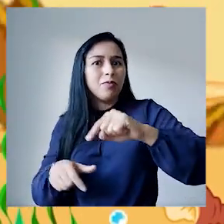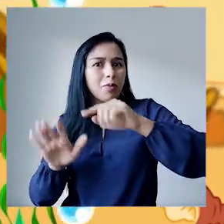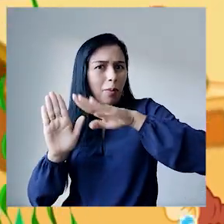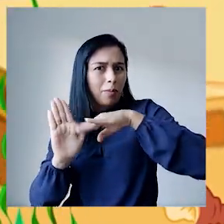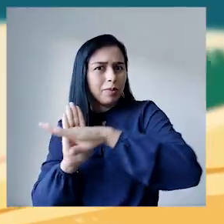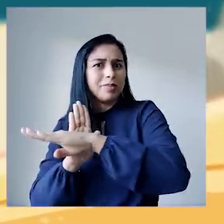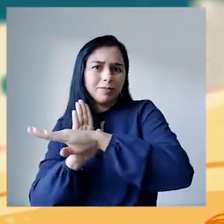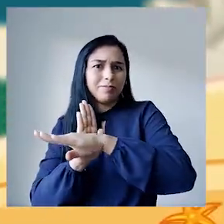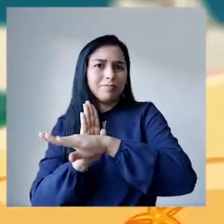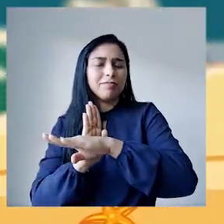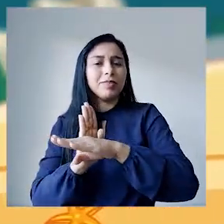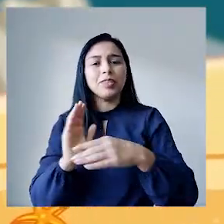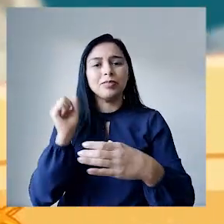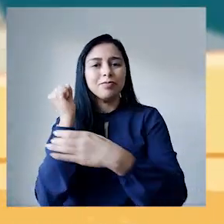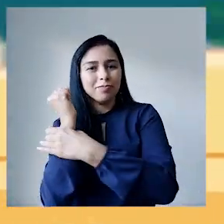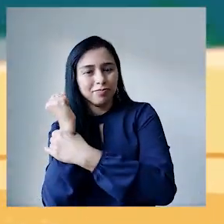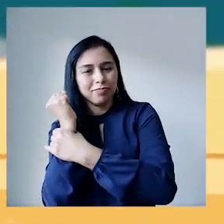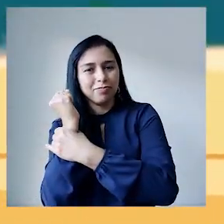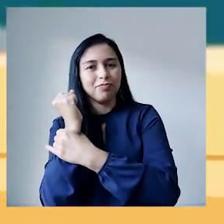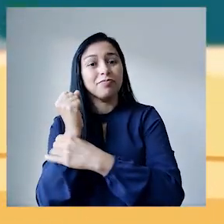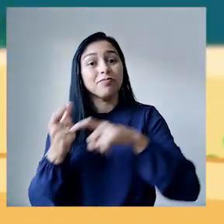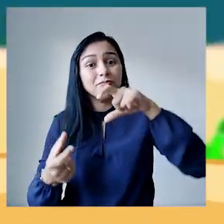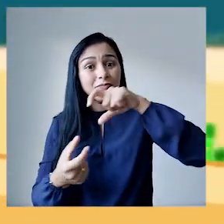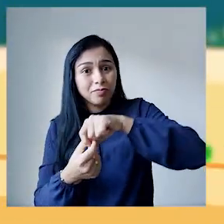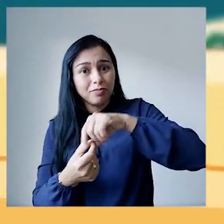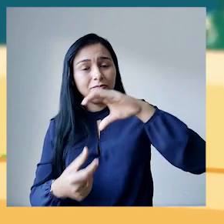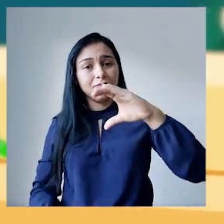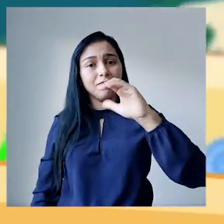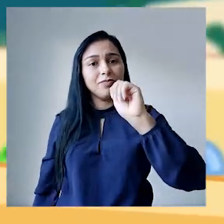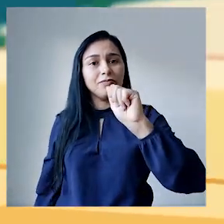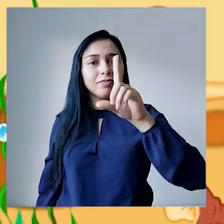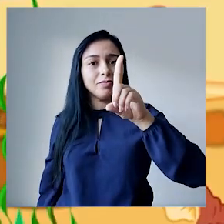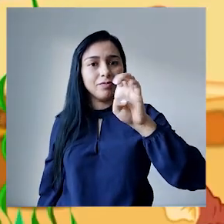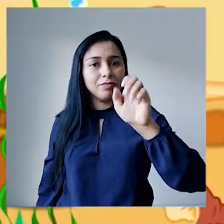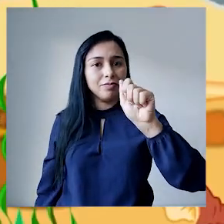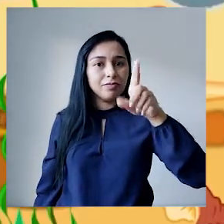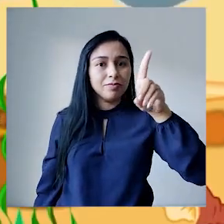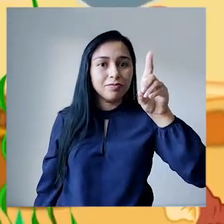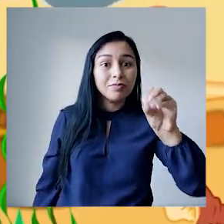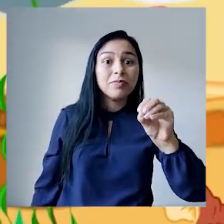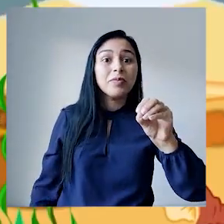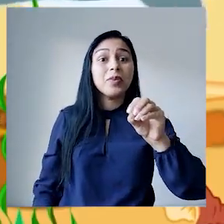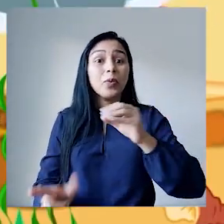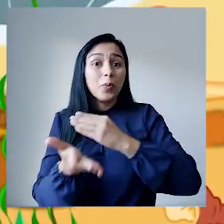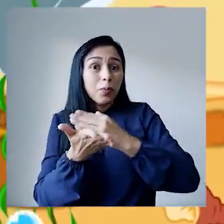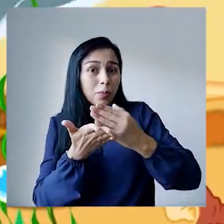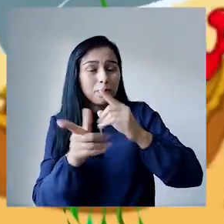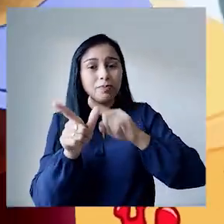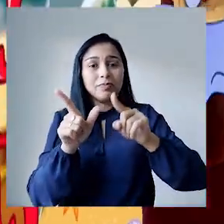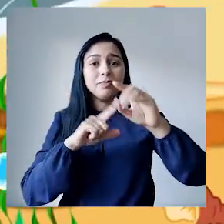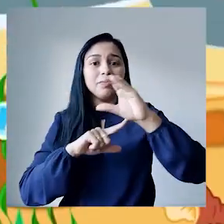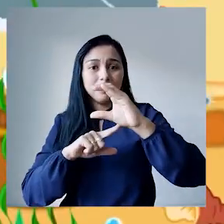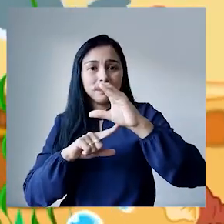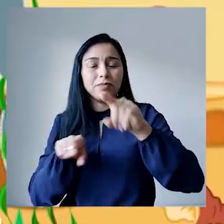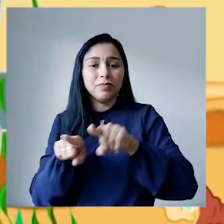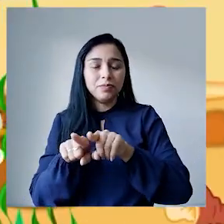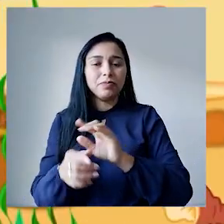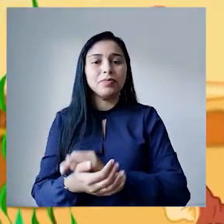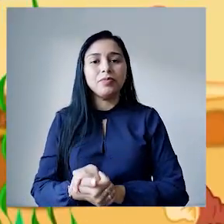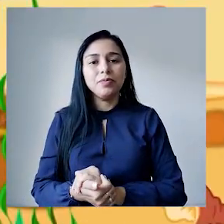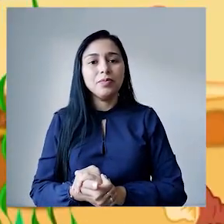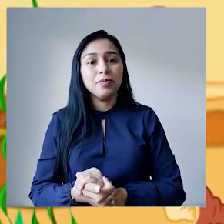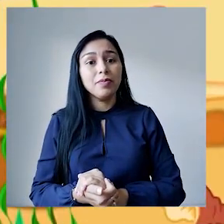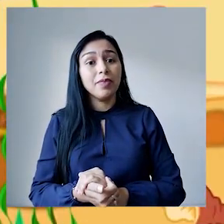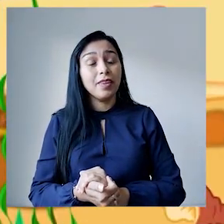lugar. Cadeado. Cadeado. Começa com a letrinha C. Vamos para o próximo. Dentro da